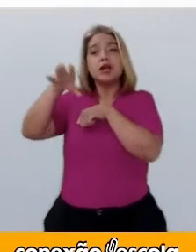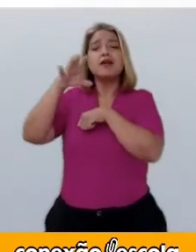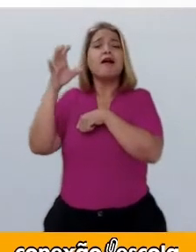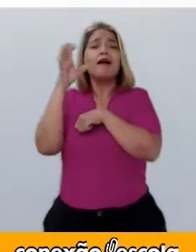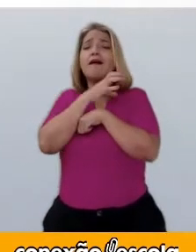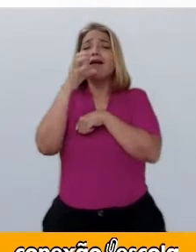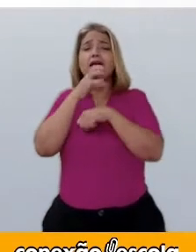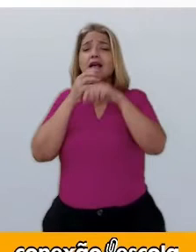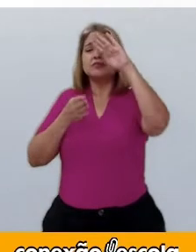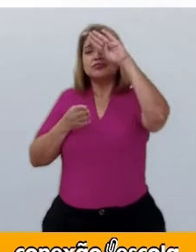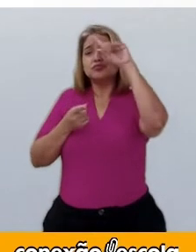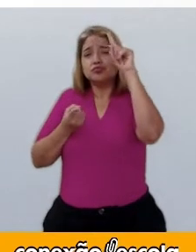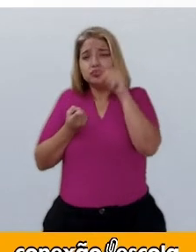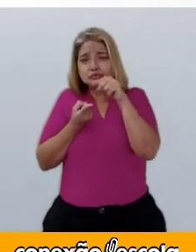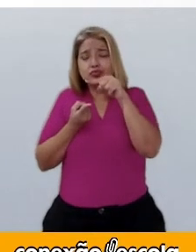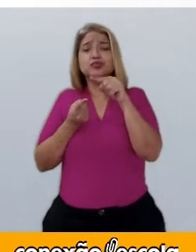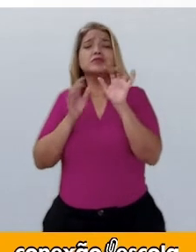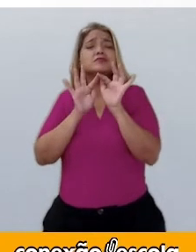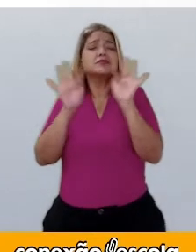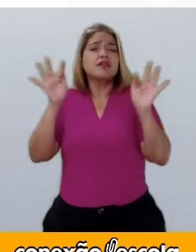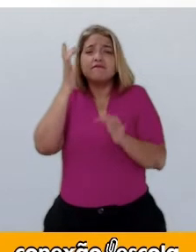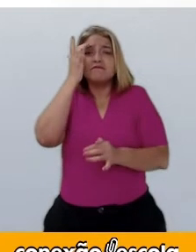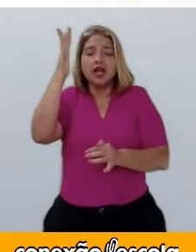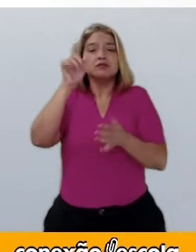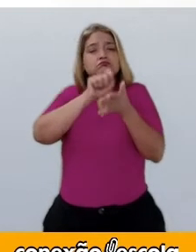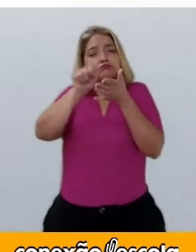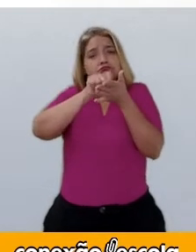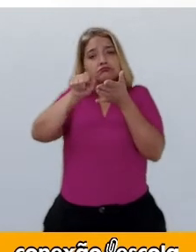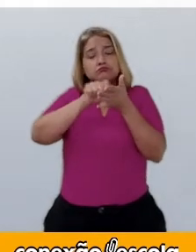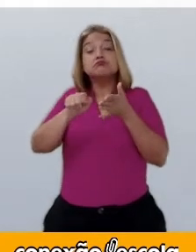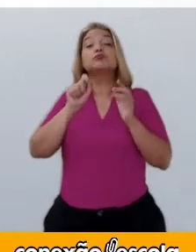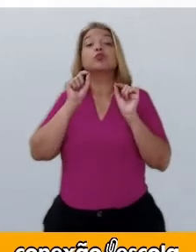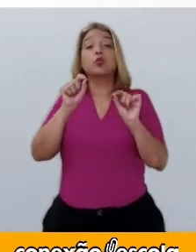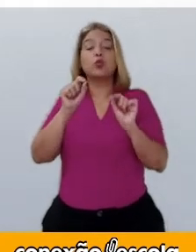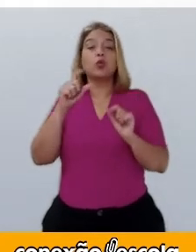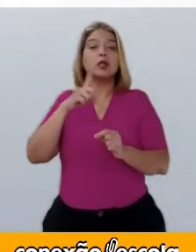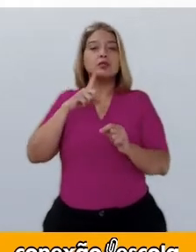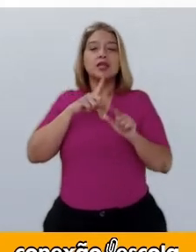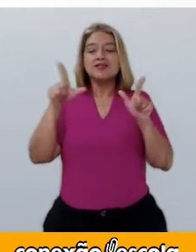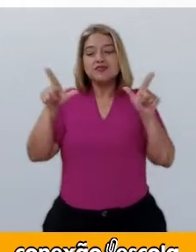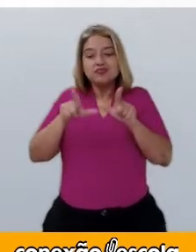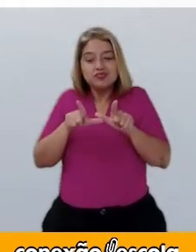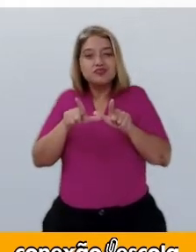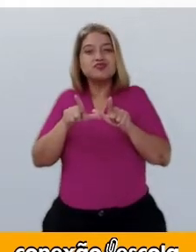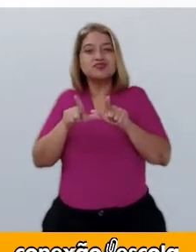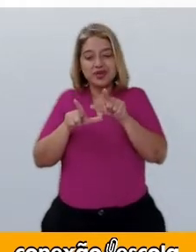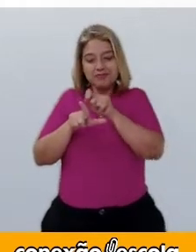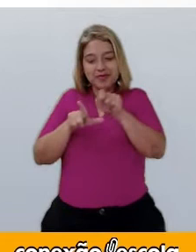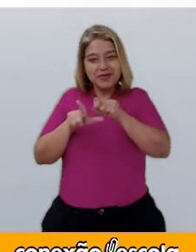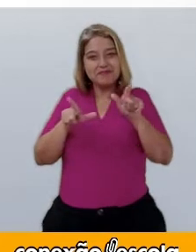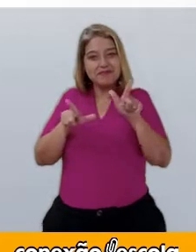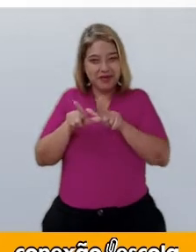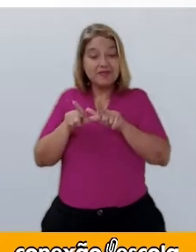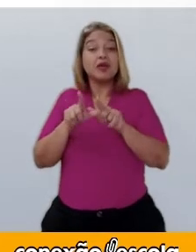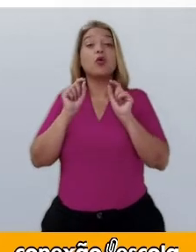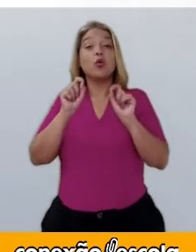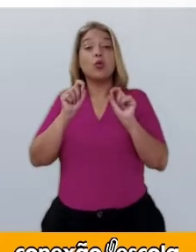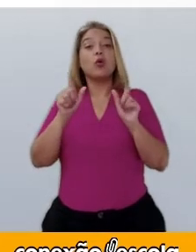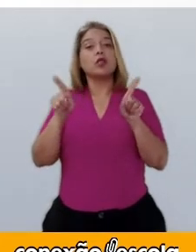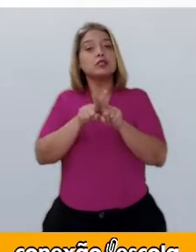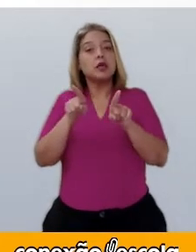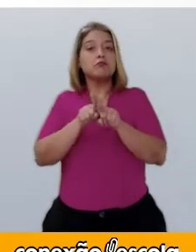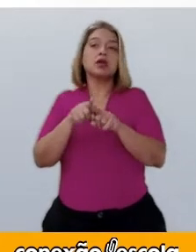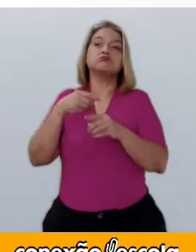curtas, simples, que são escritos em pequenos papéis e enviados para